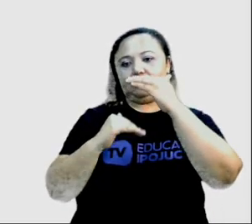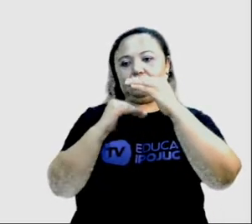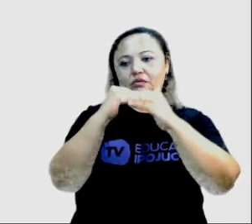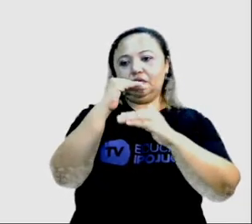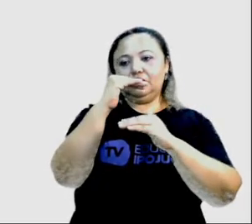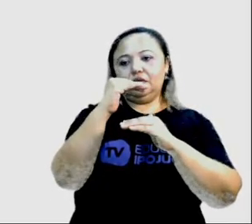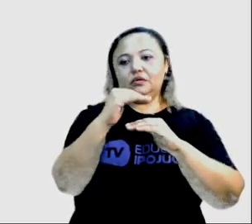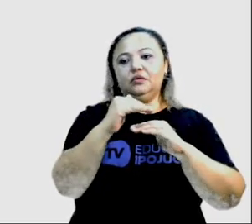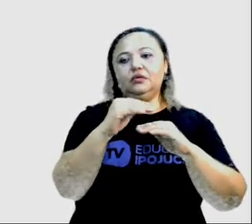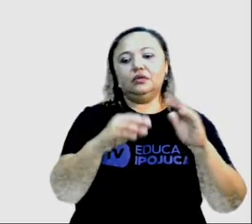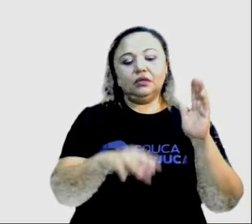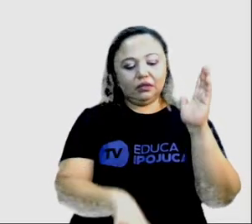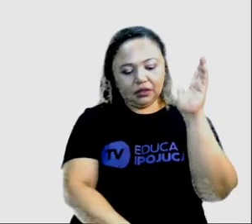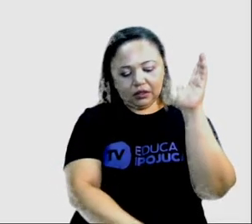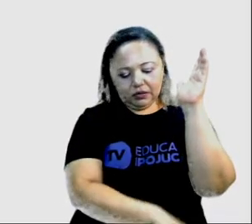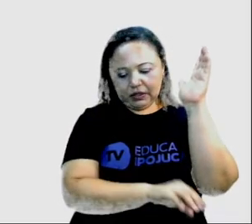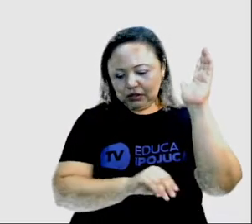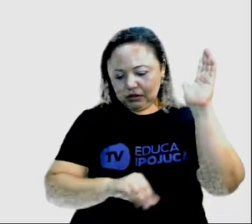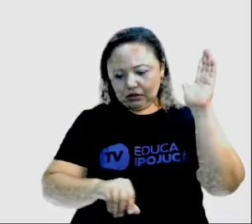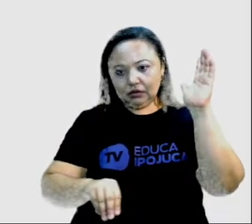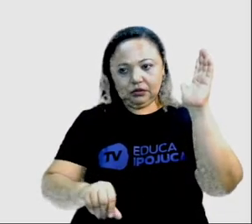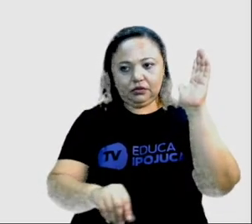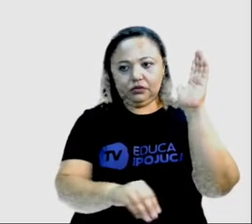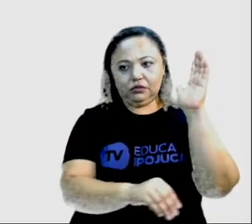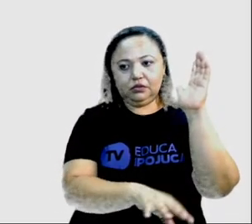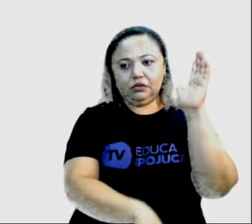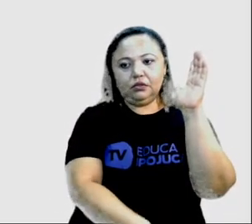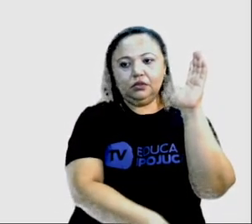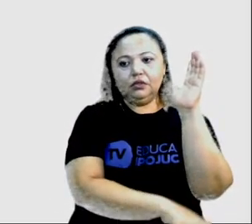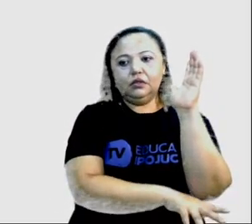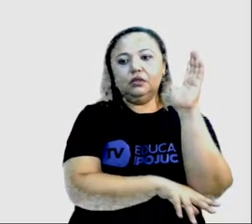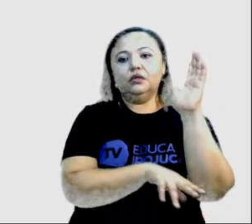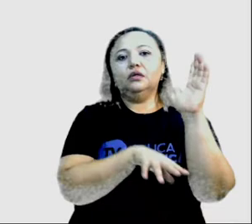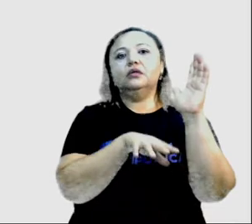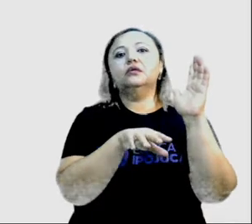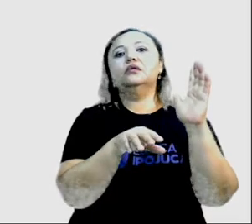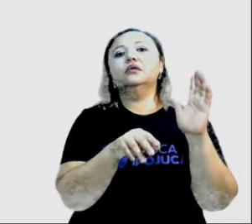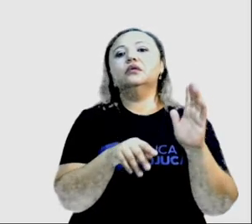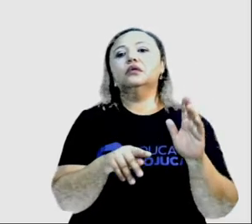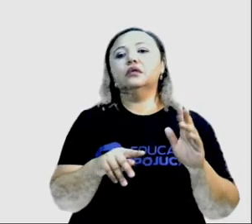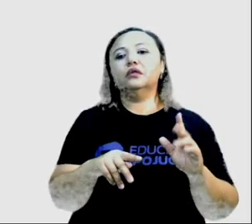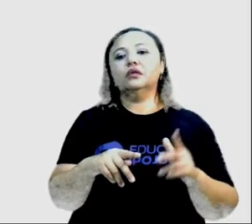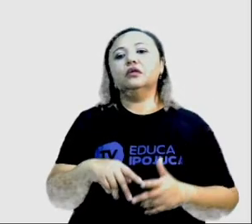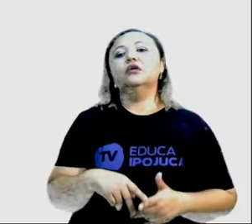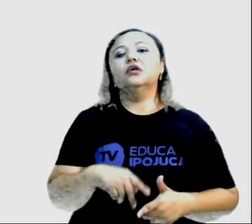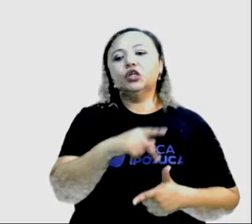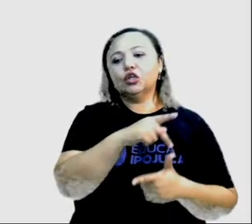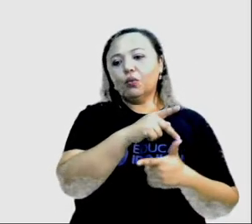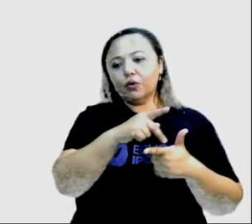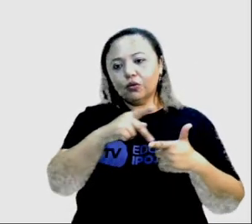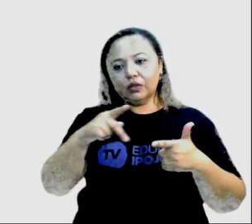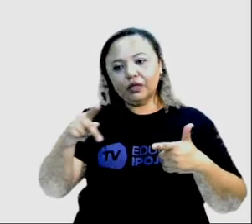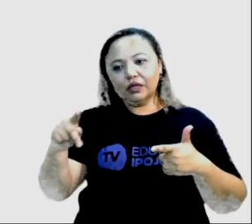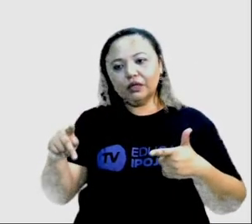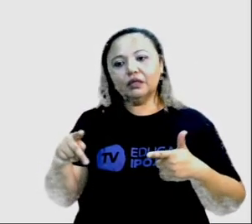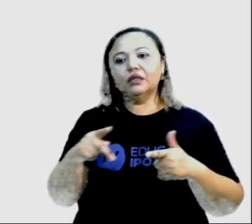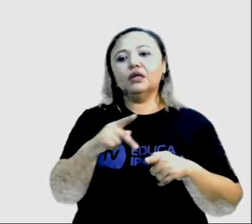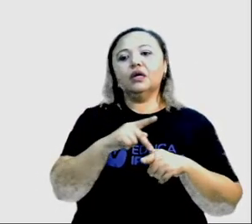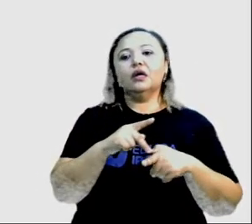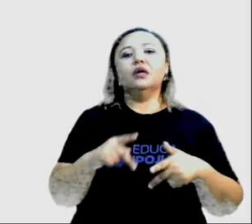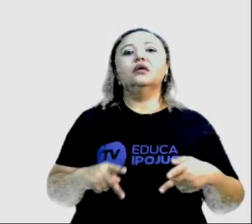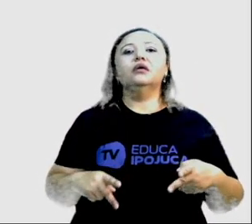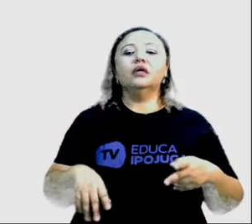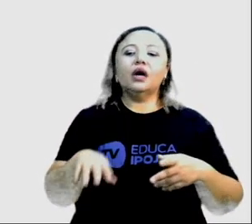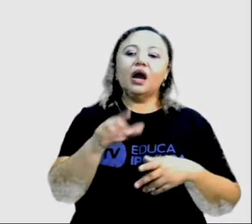como sais minerais, as proteínas, cálcios, entre outros. Então,